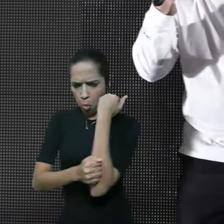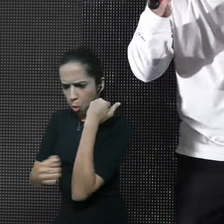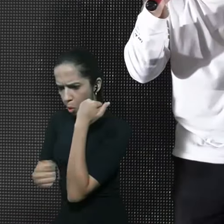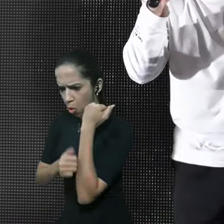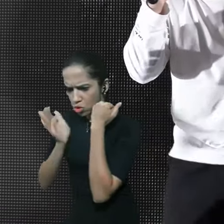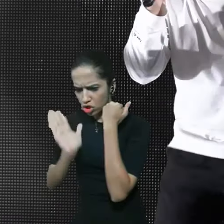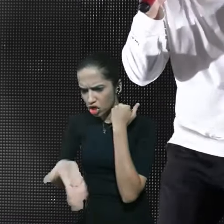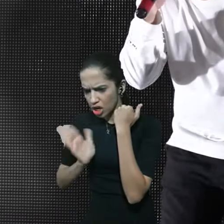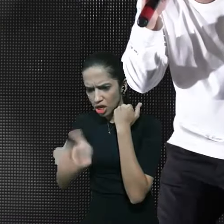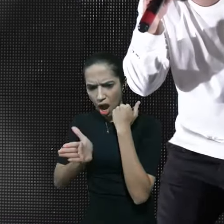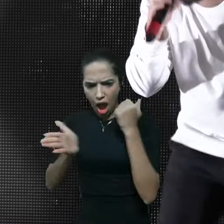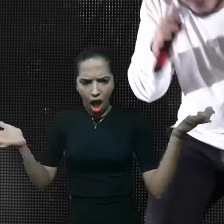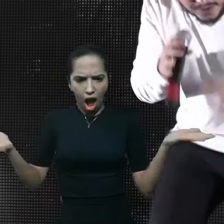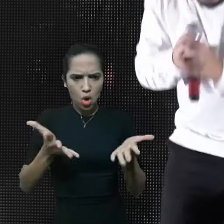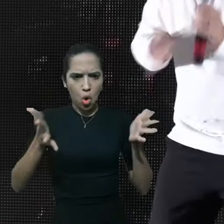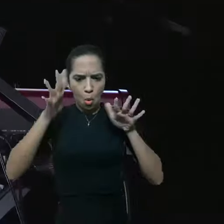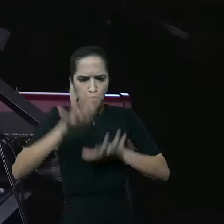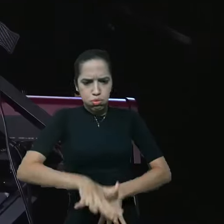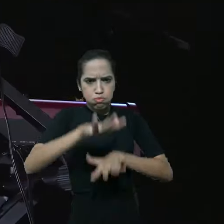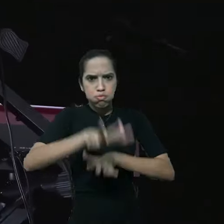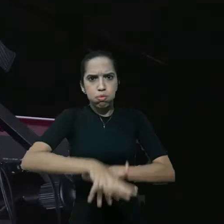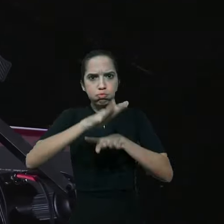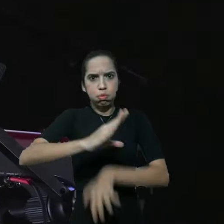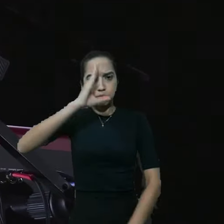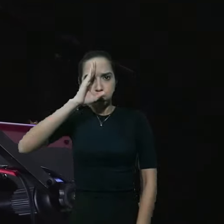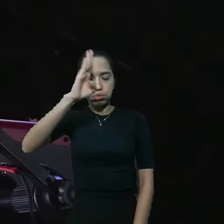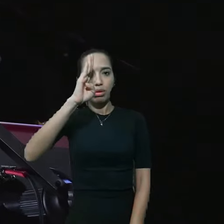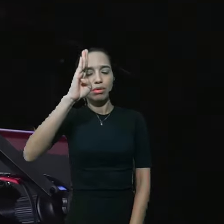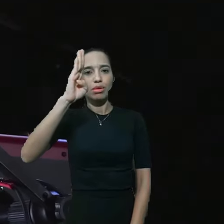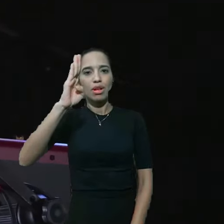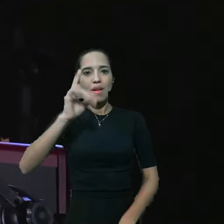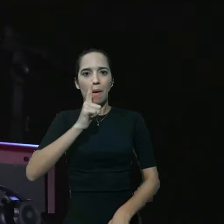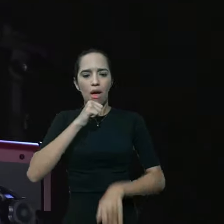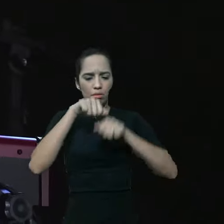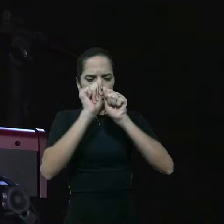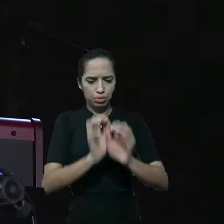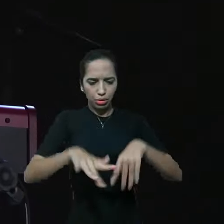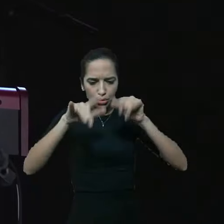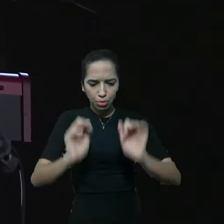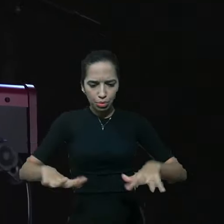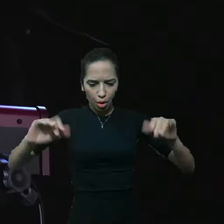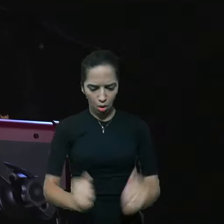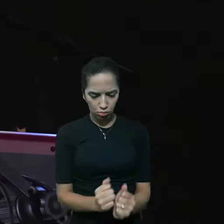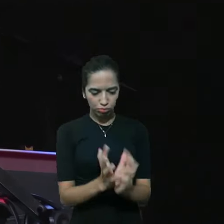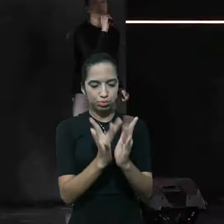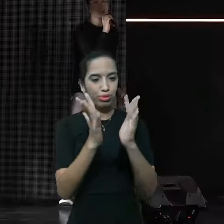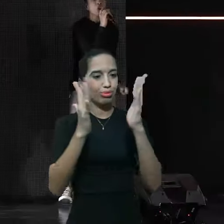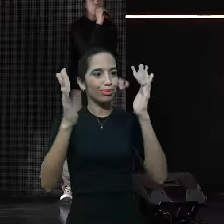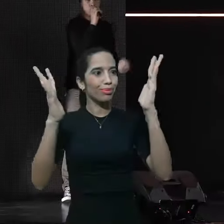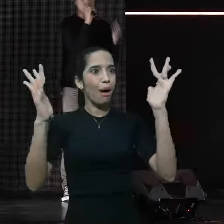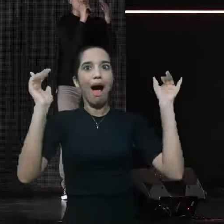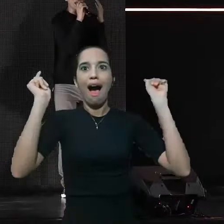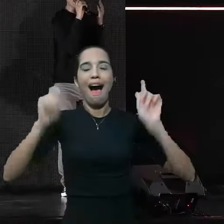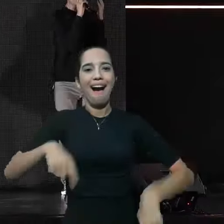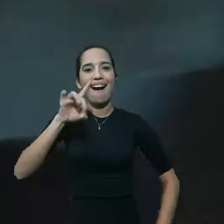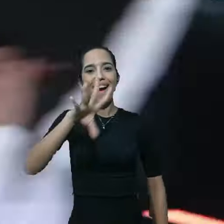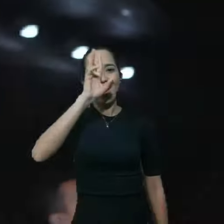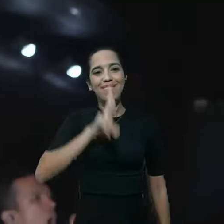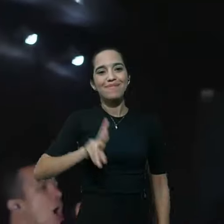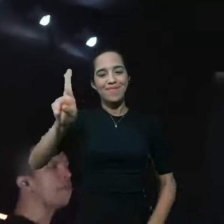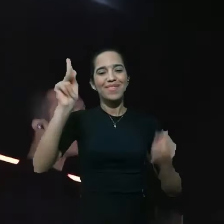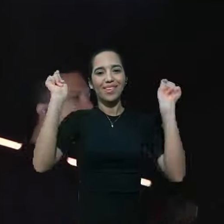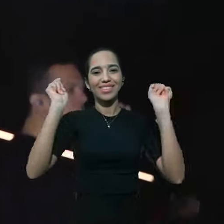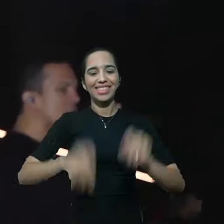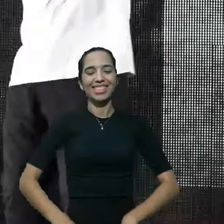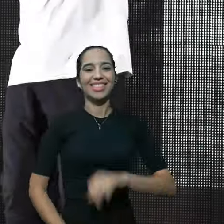Senhor o o Senhor o mar o caminho o Senhor